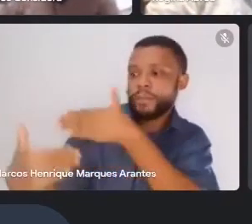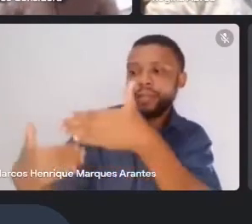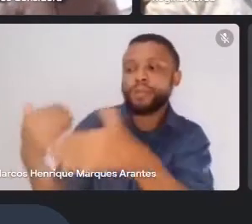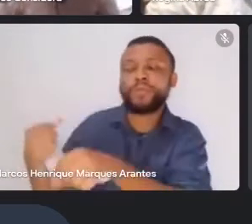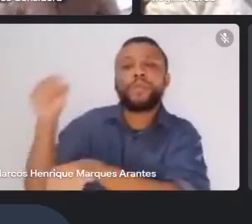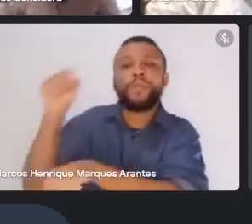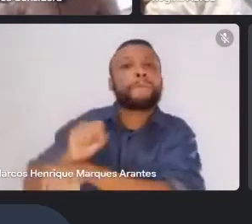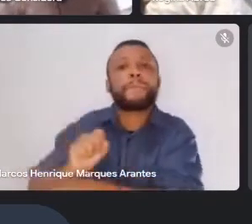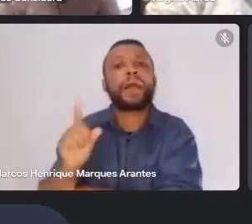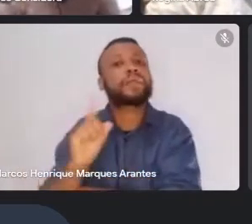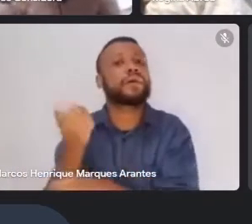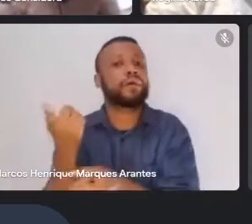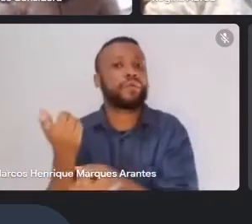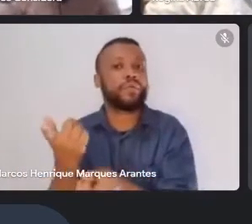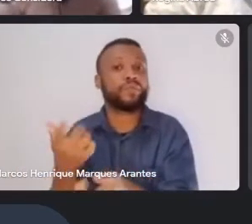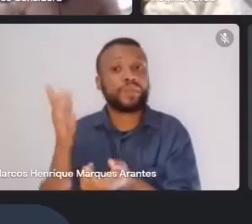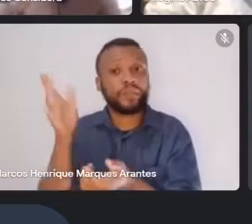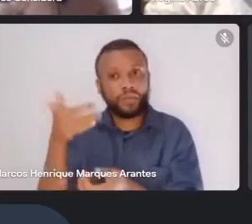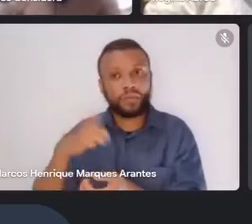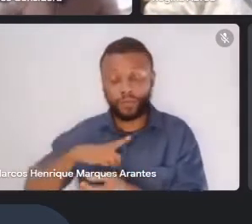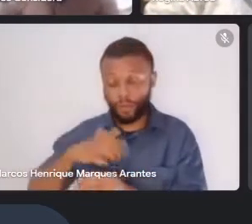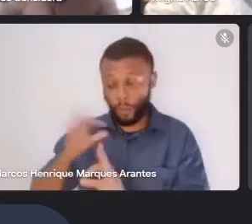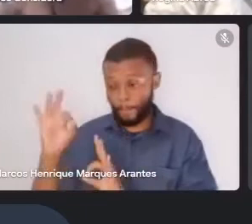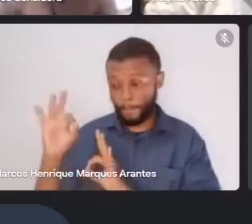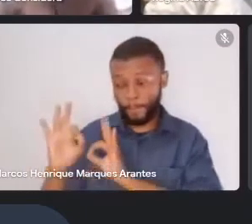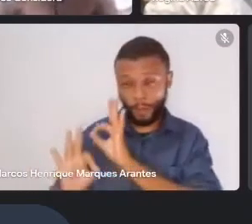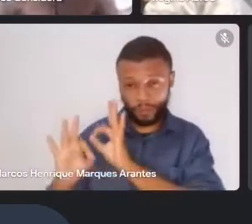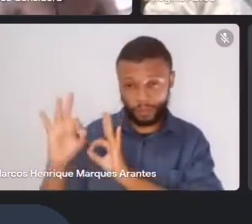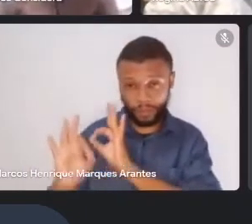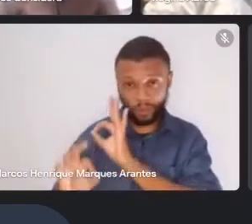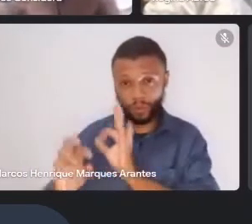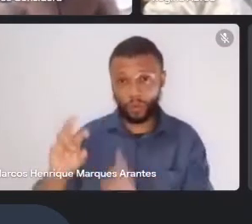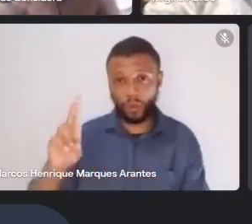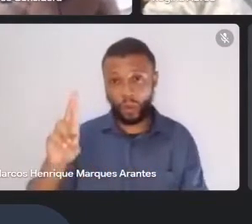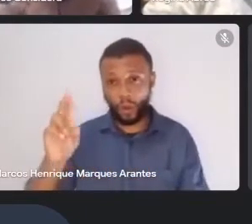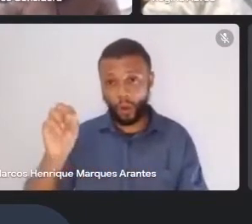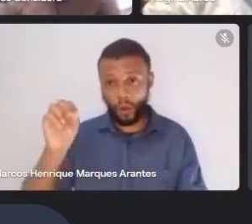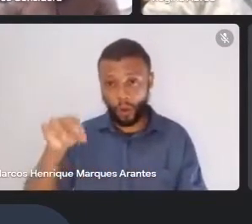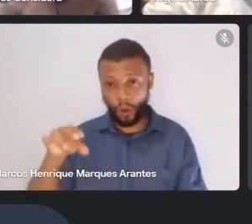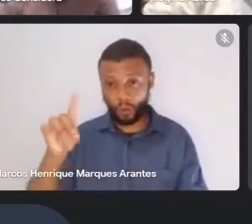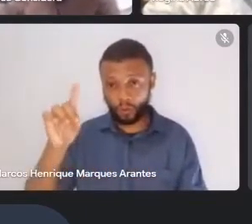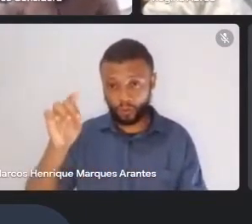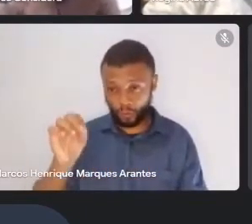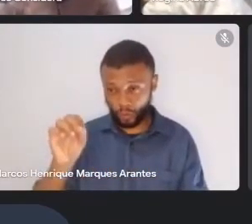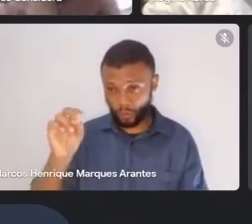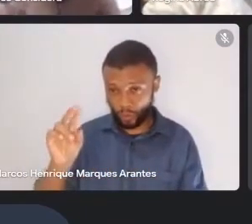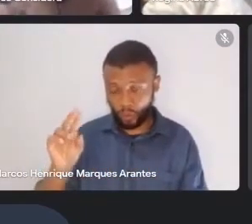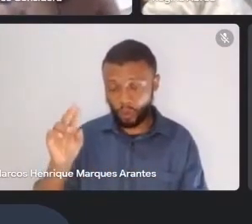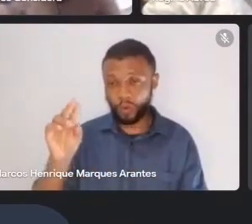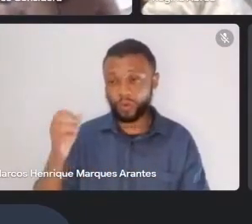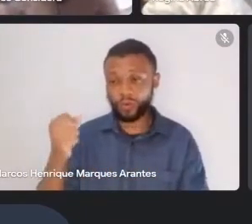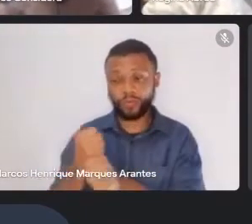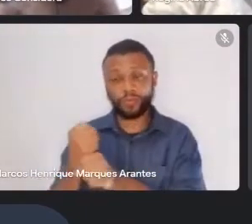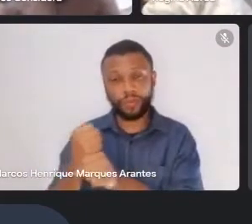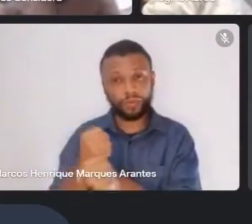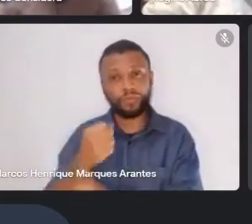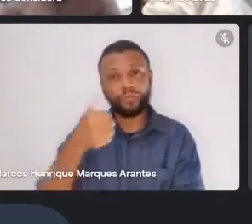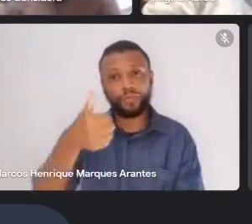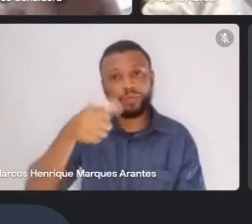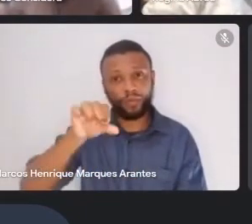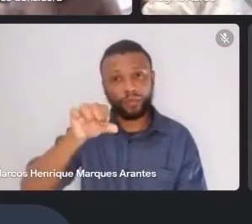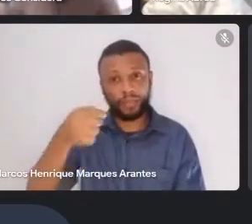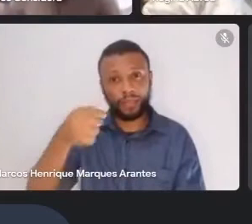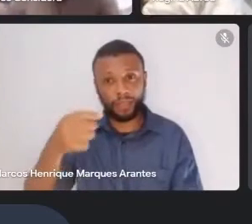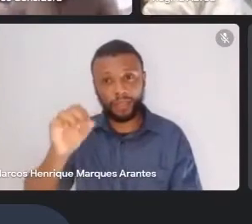participei do projeto Rondon em 1970. É outro projeto que eu fiquei encantado. Viajava